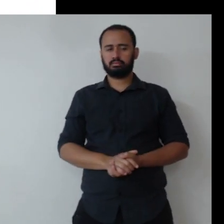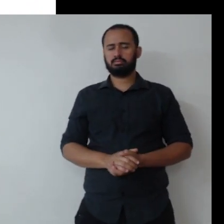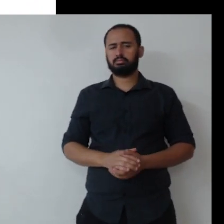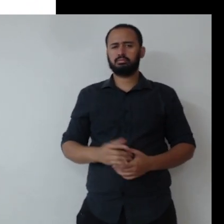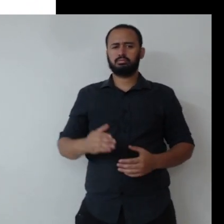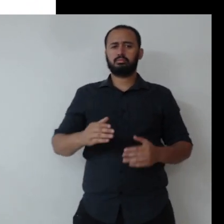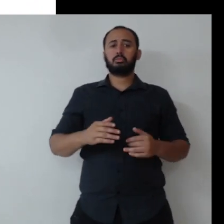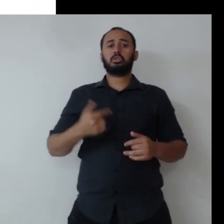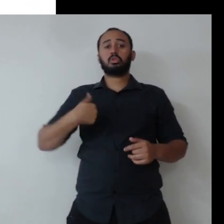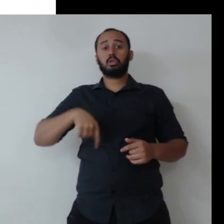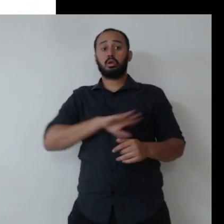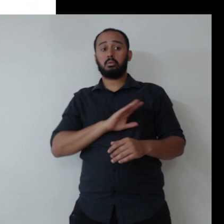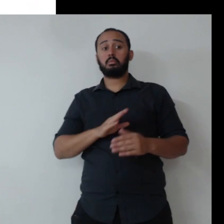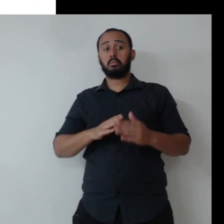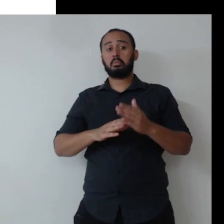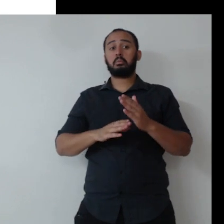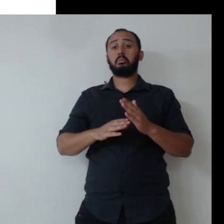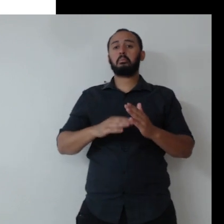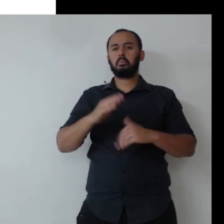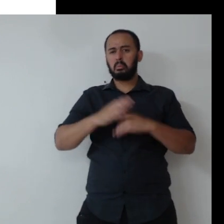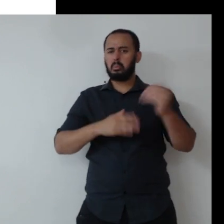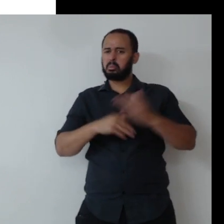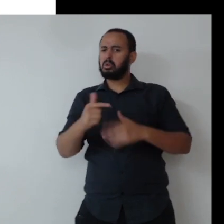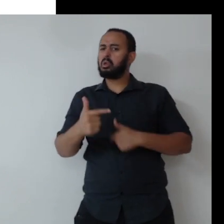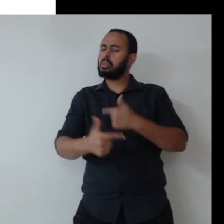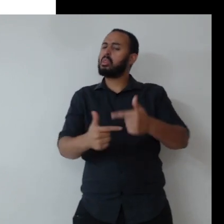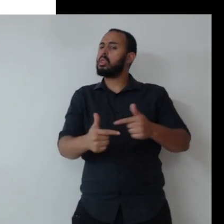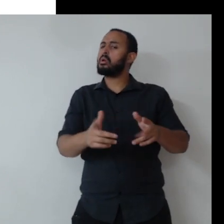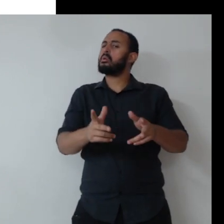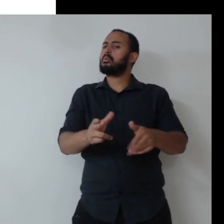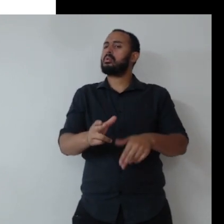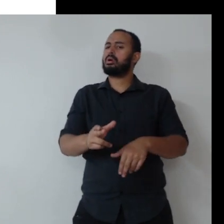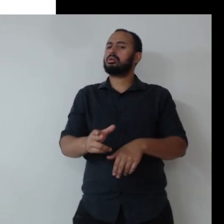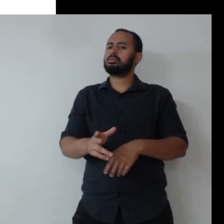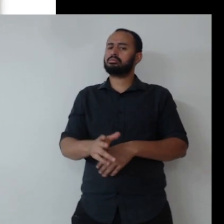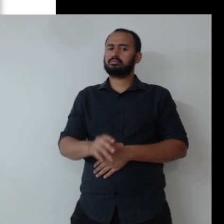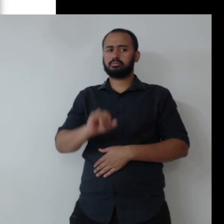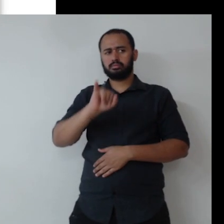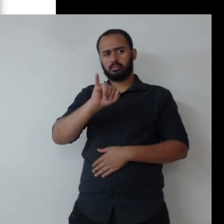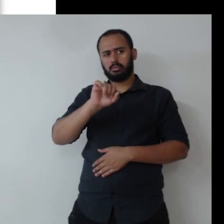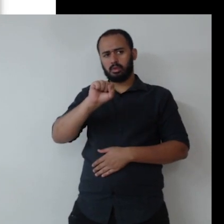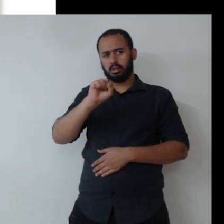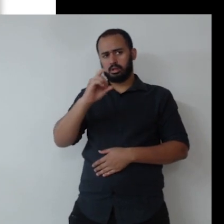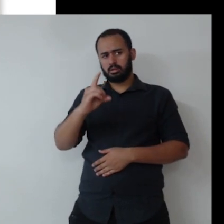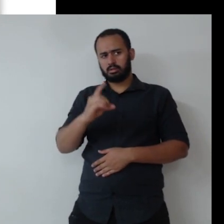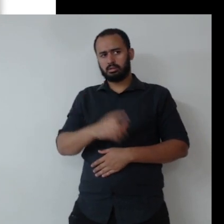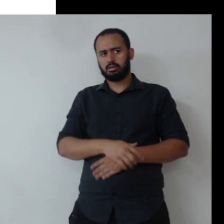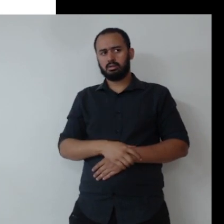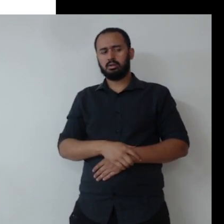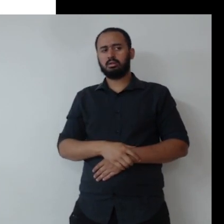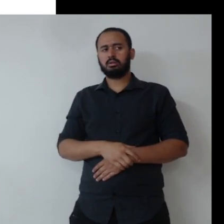gente pratica ESG na prática, porque você tem lá o Objetivo 3, que é o objetivo